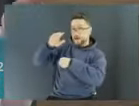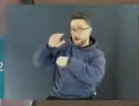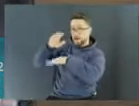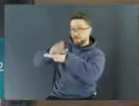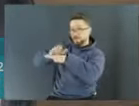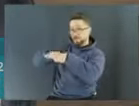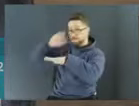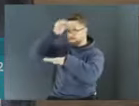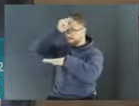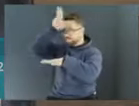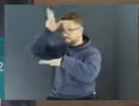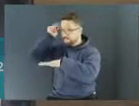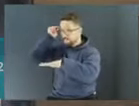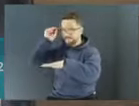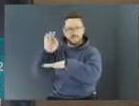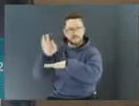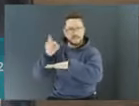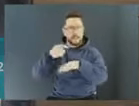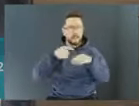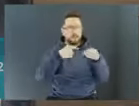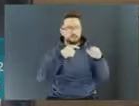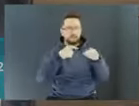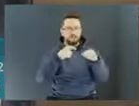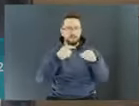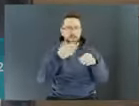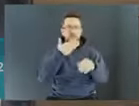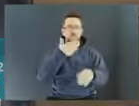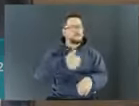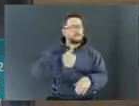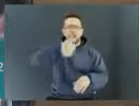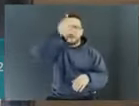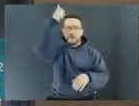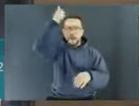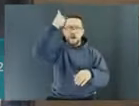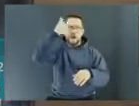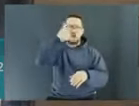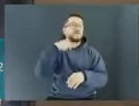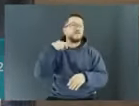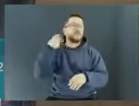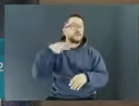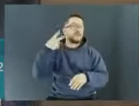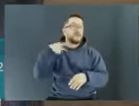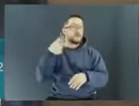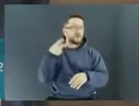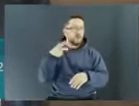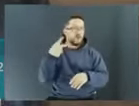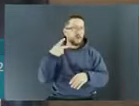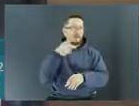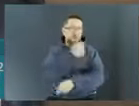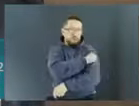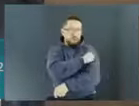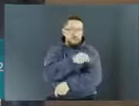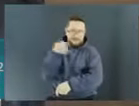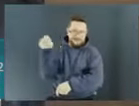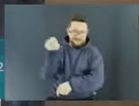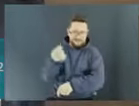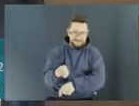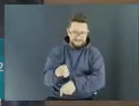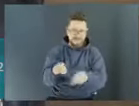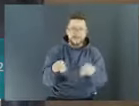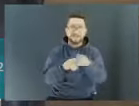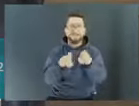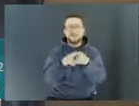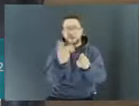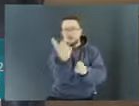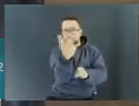cumprimentar o melhor vereador do Rio de Janeiro, que está aqui presente hoje, o vereador Pedro Duarte, que é do Novo. Cumprimentar também o Rafael e o Almir por terem vindo